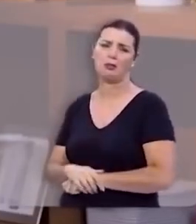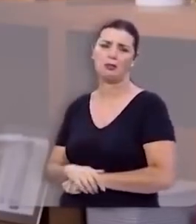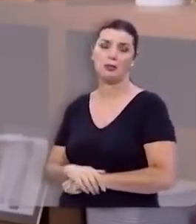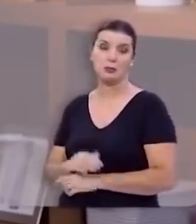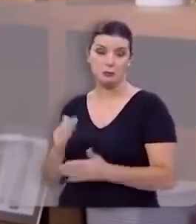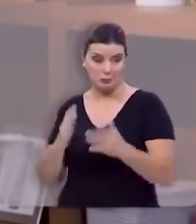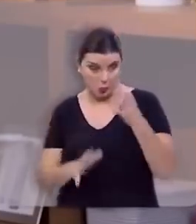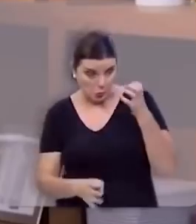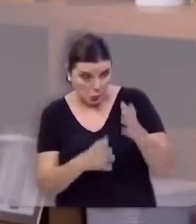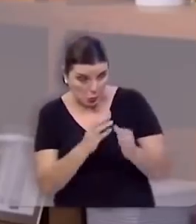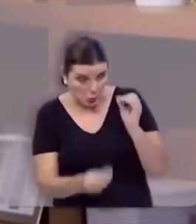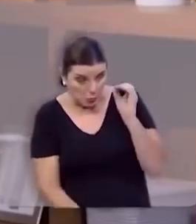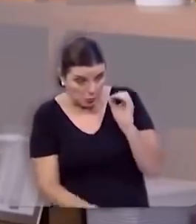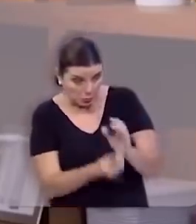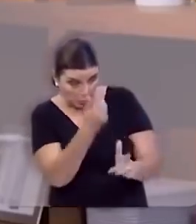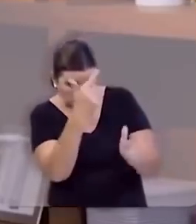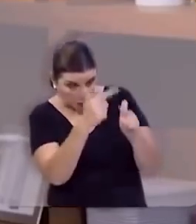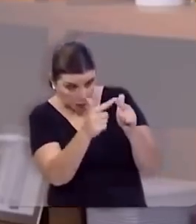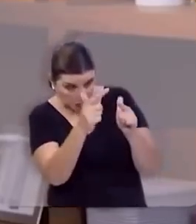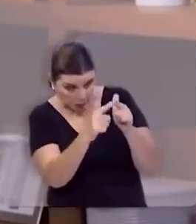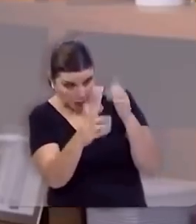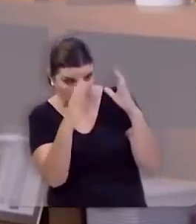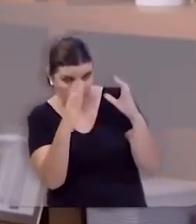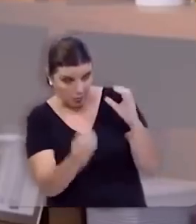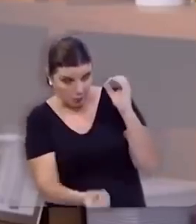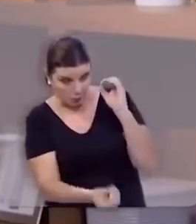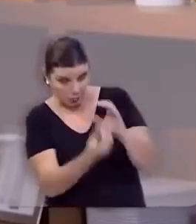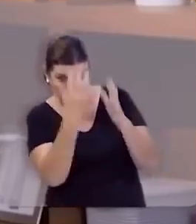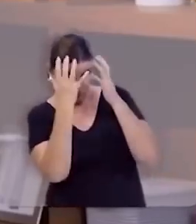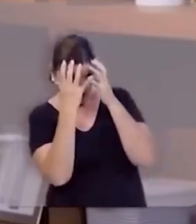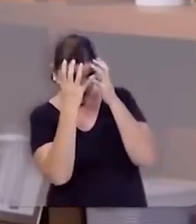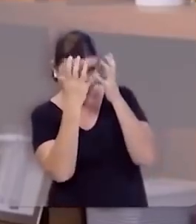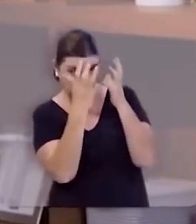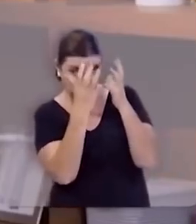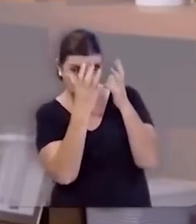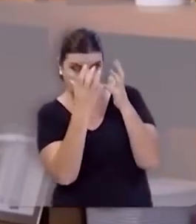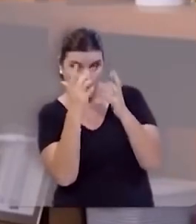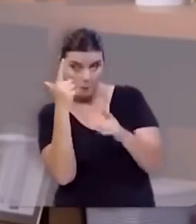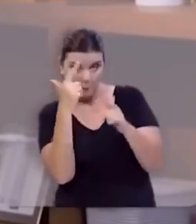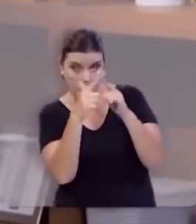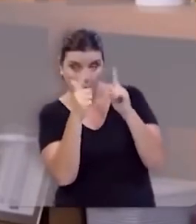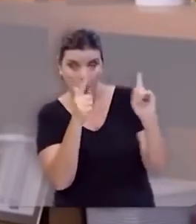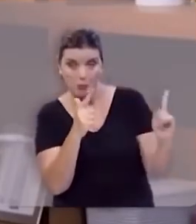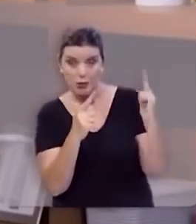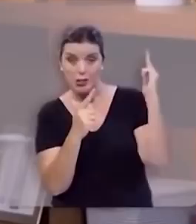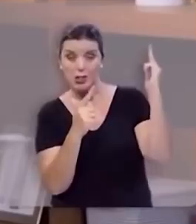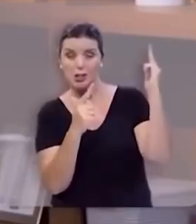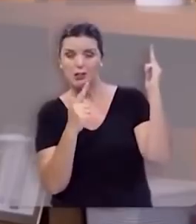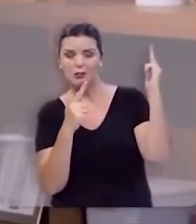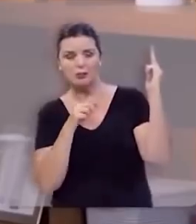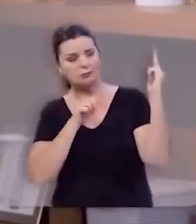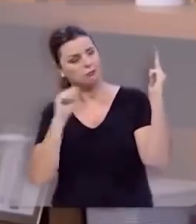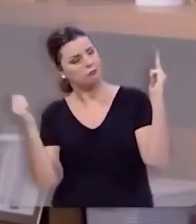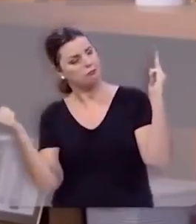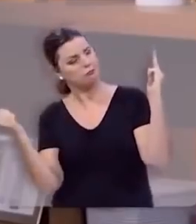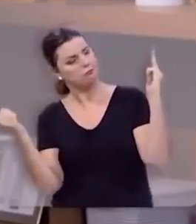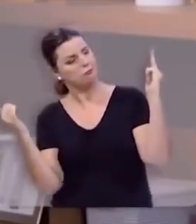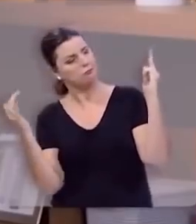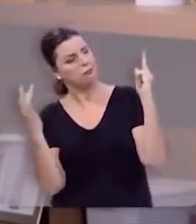apesar das lutas, adversidades, das crises dos gigantes, eles marcham